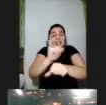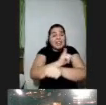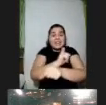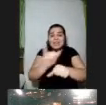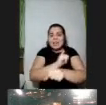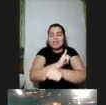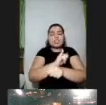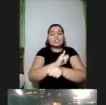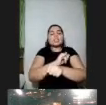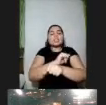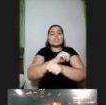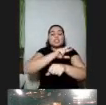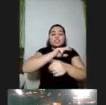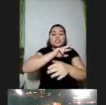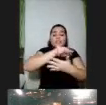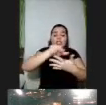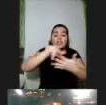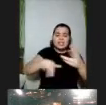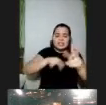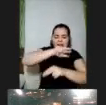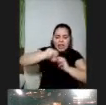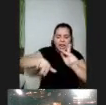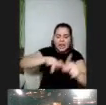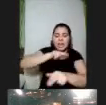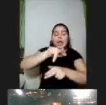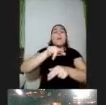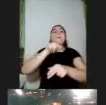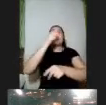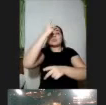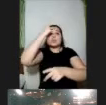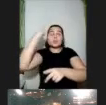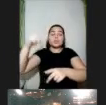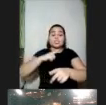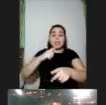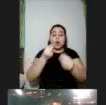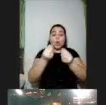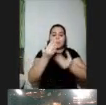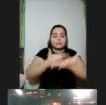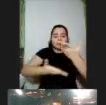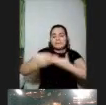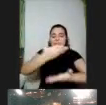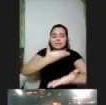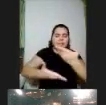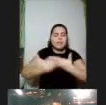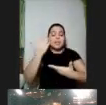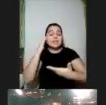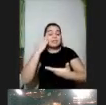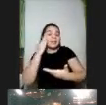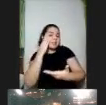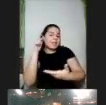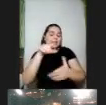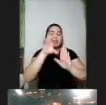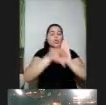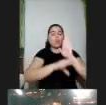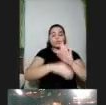diversifica as formas como as pessoas vão ter de interagir com esses conceitos que estão sendo trazidos de compreender esses conceitos de produzir